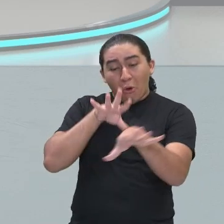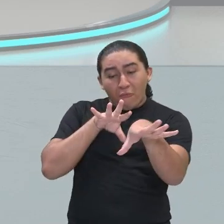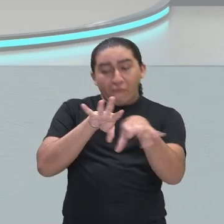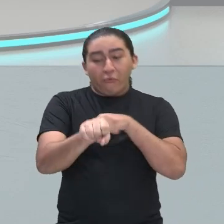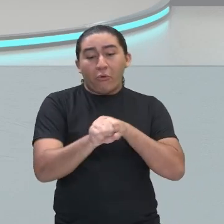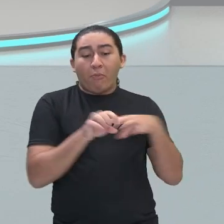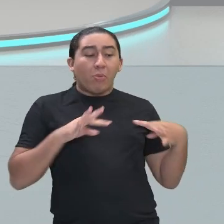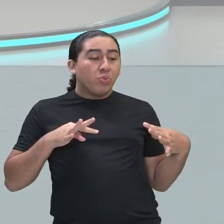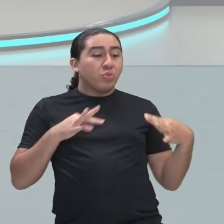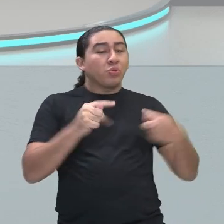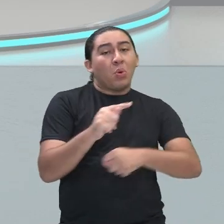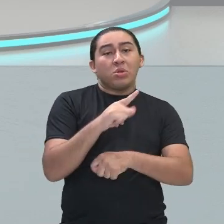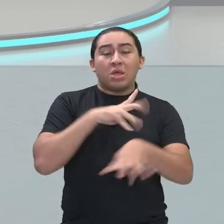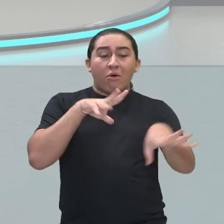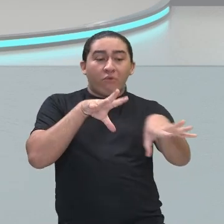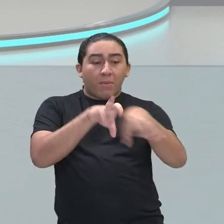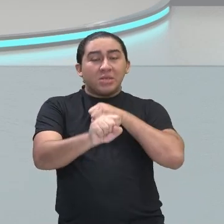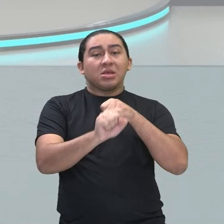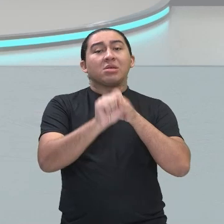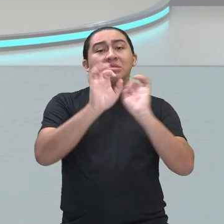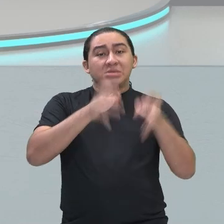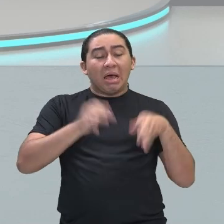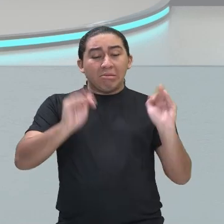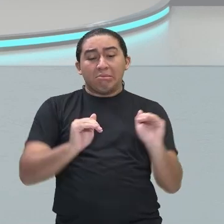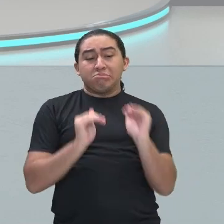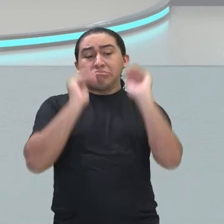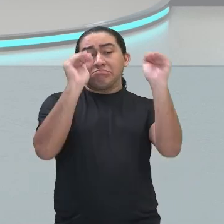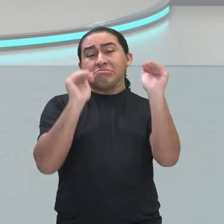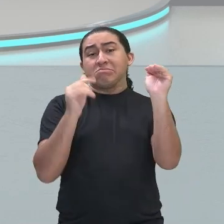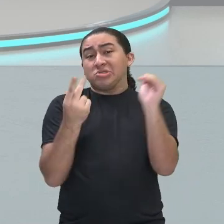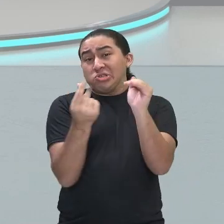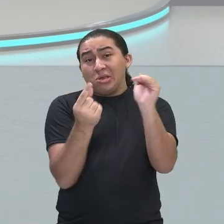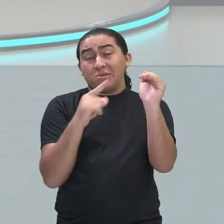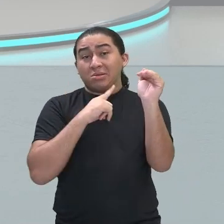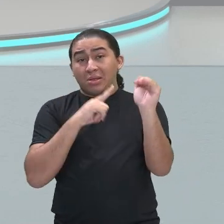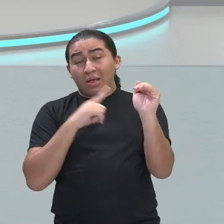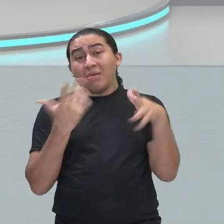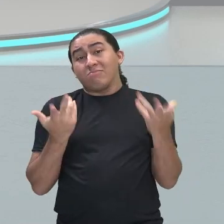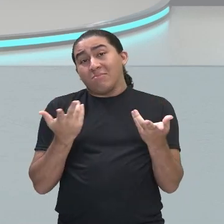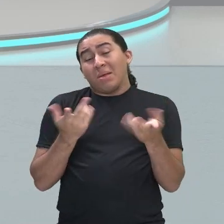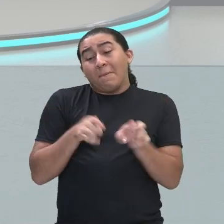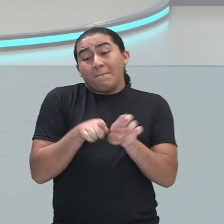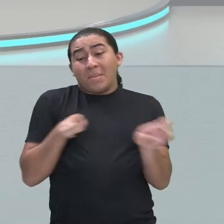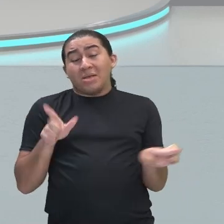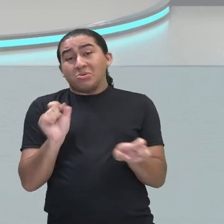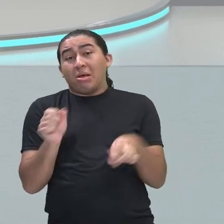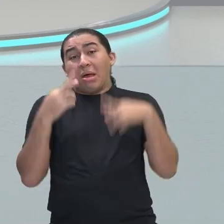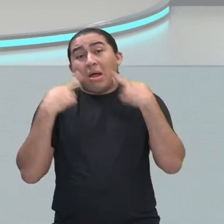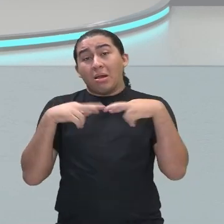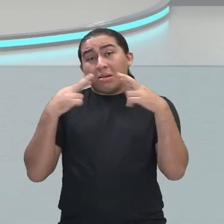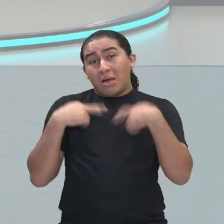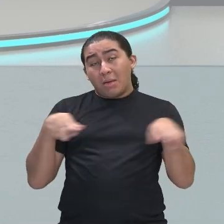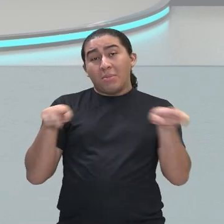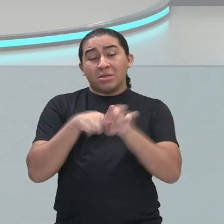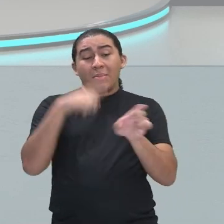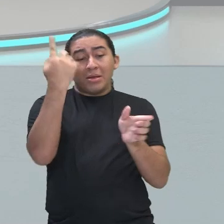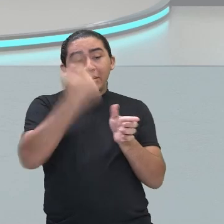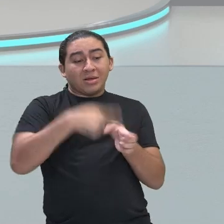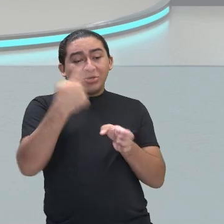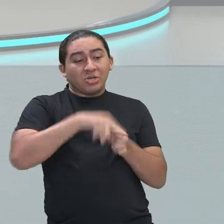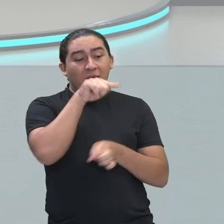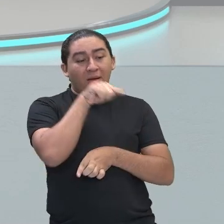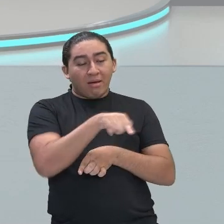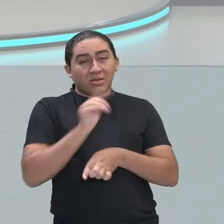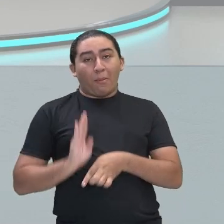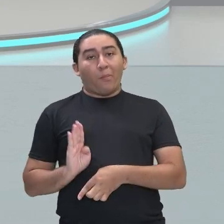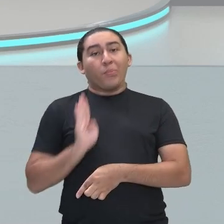letrados, todos ali com a vida ganha, mas reclamando e criticando a